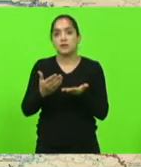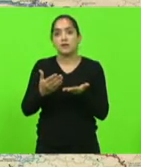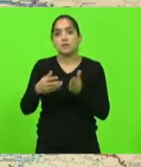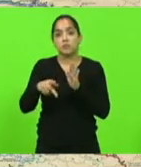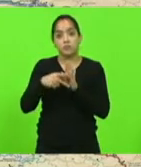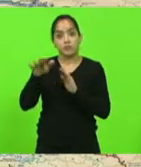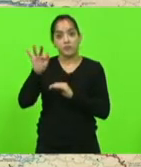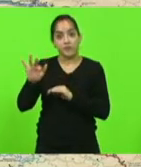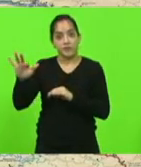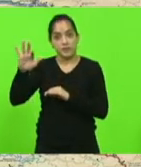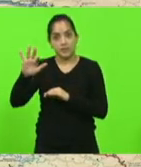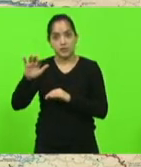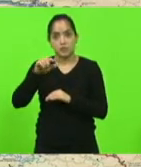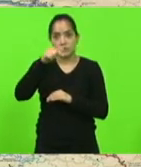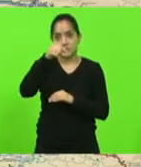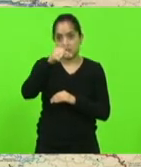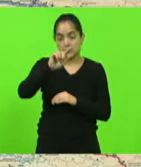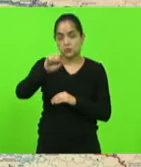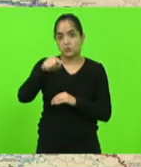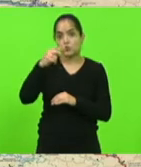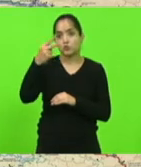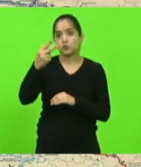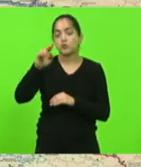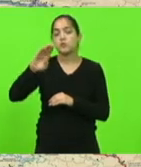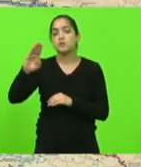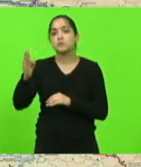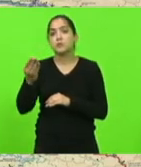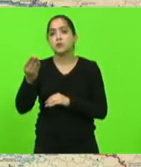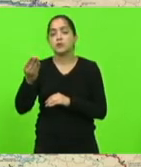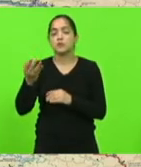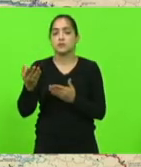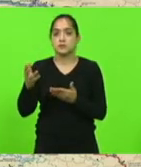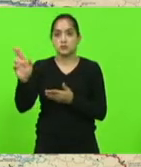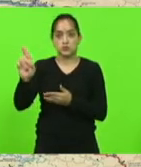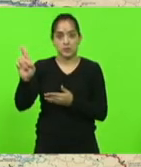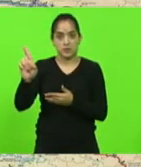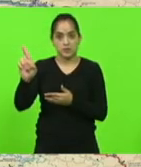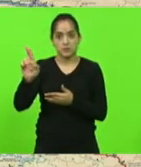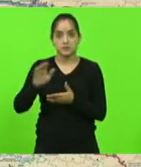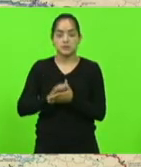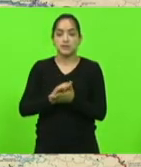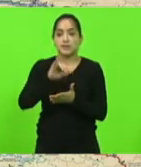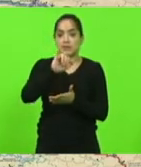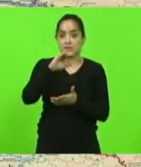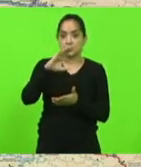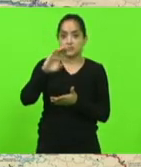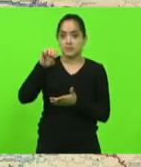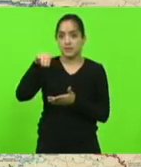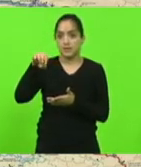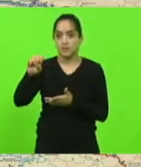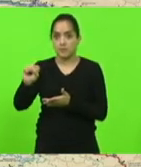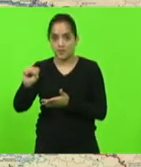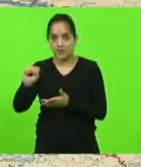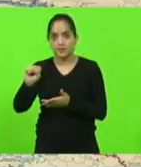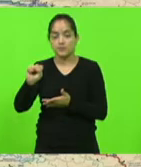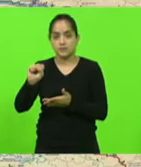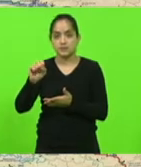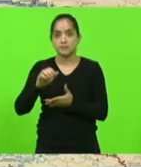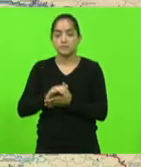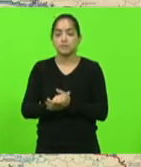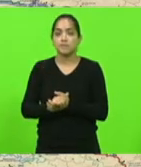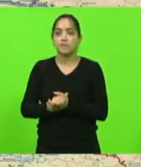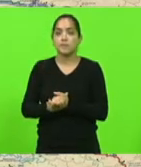foi de 7.2 bilhões de reais já a arrecadação de ICMS atenção ICMS